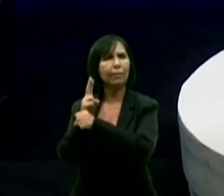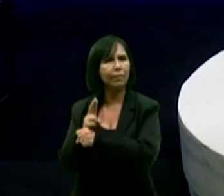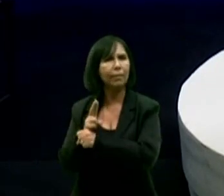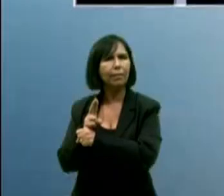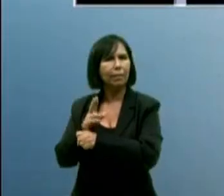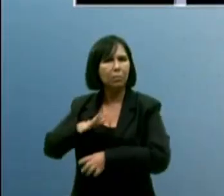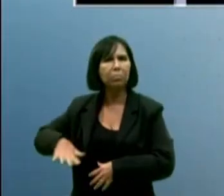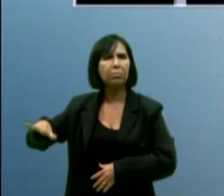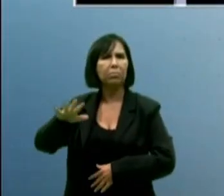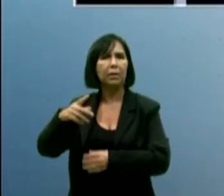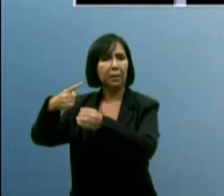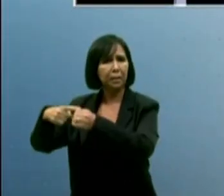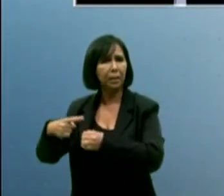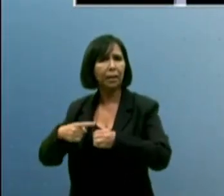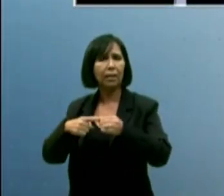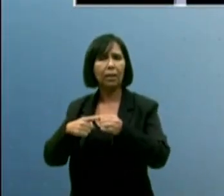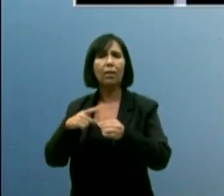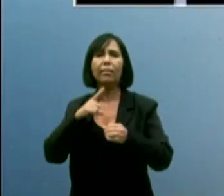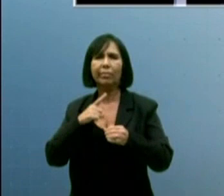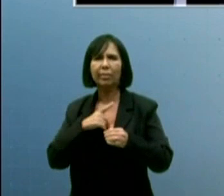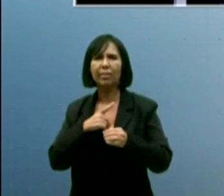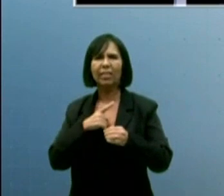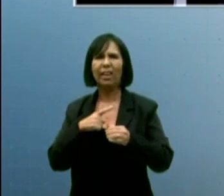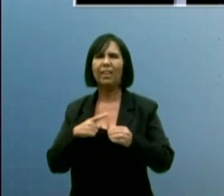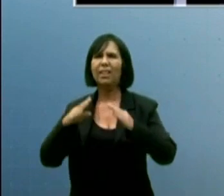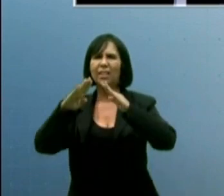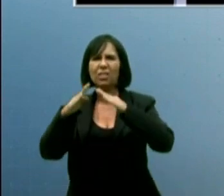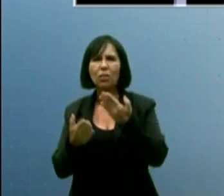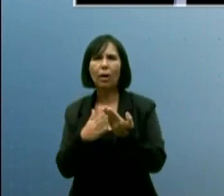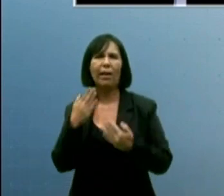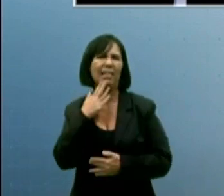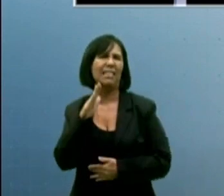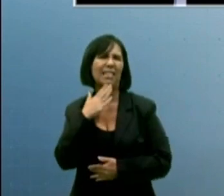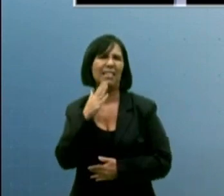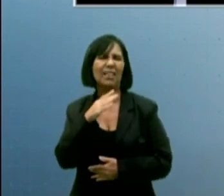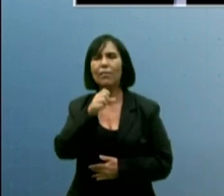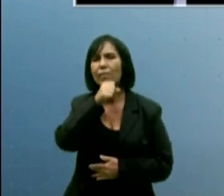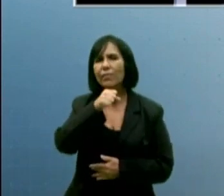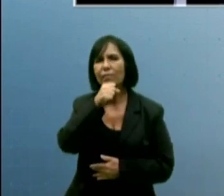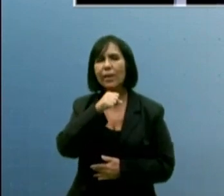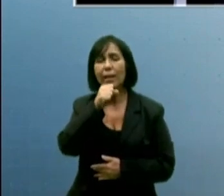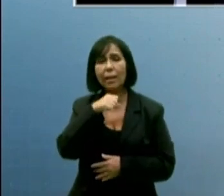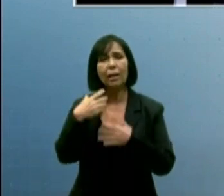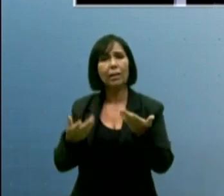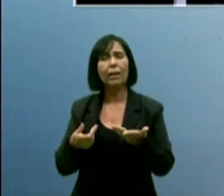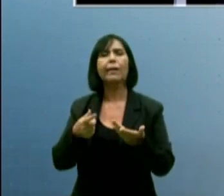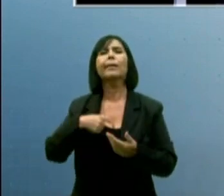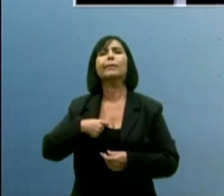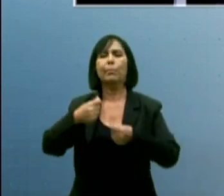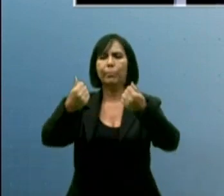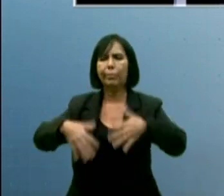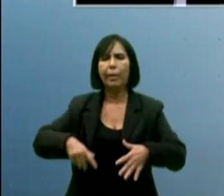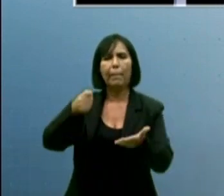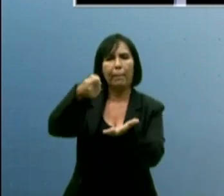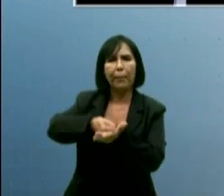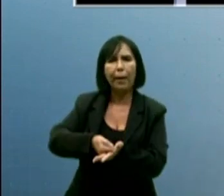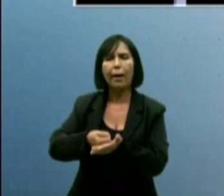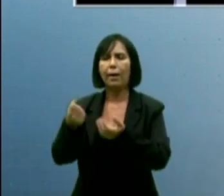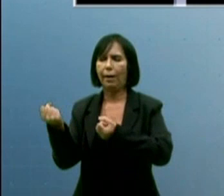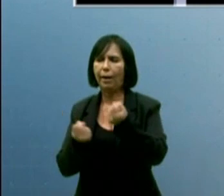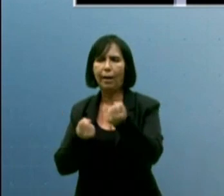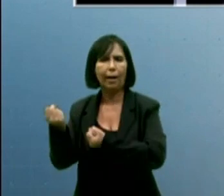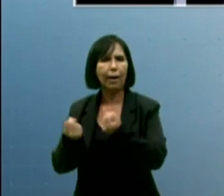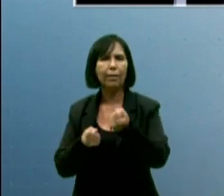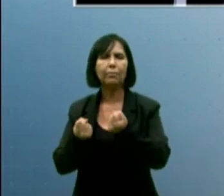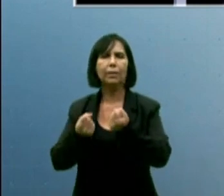infiltração, mofo dentro da escola. O governo do estado gasta de telefonia mais de 14 milhões de reais. Gasta com aluguel de carro mais de 200 milhões